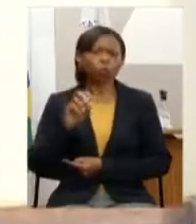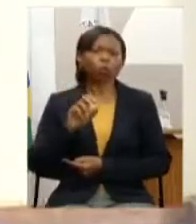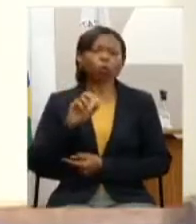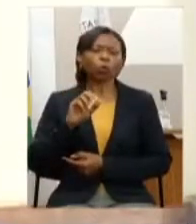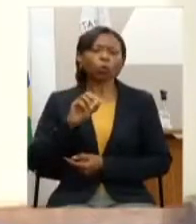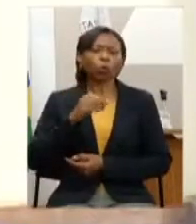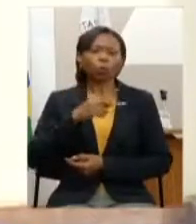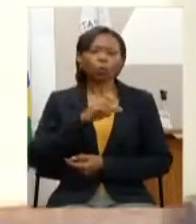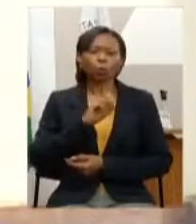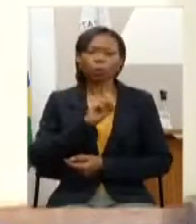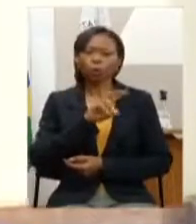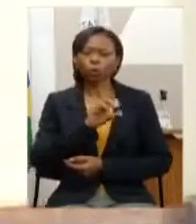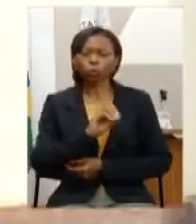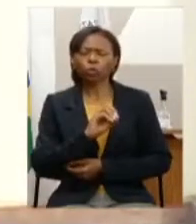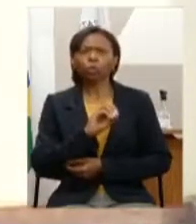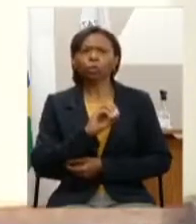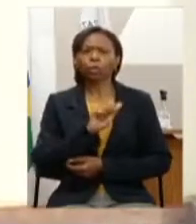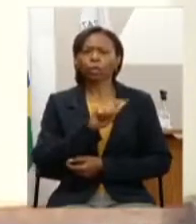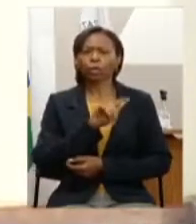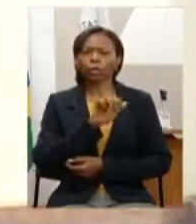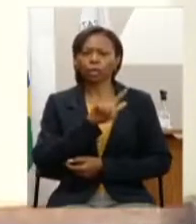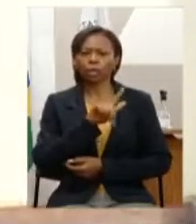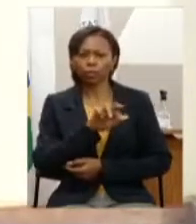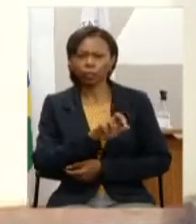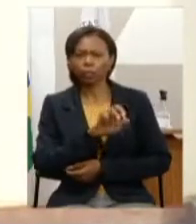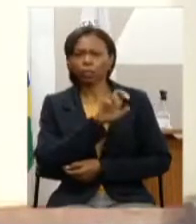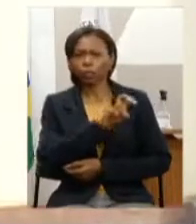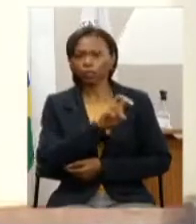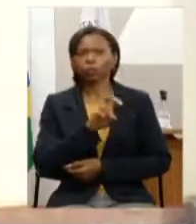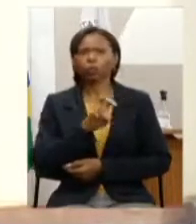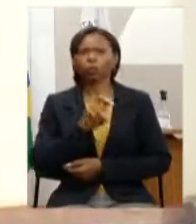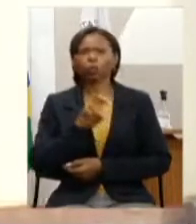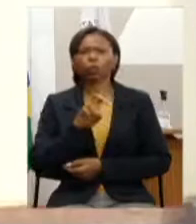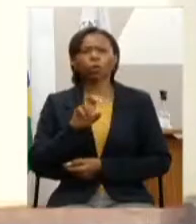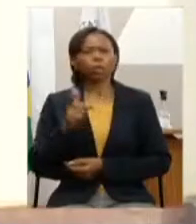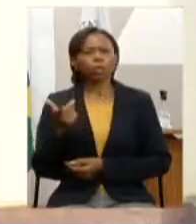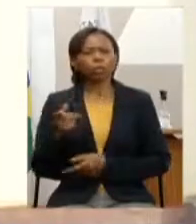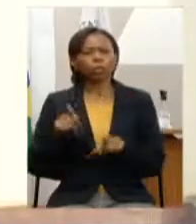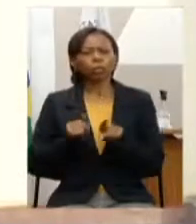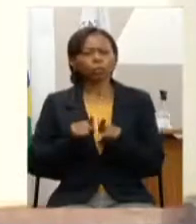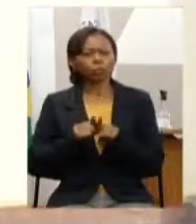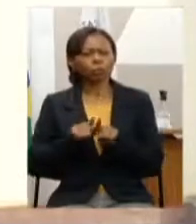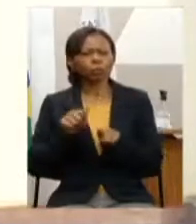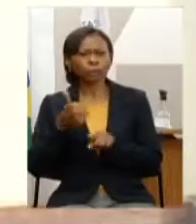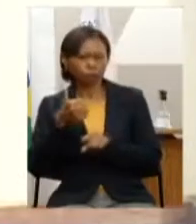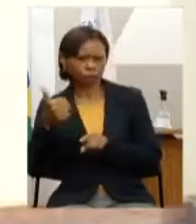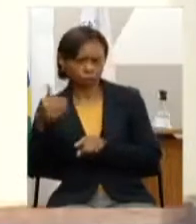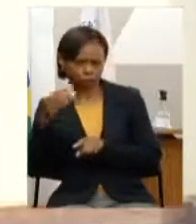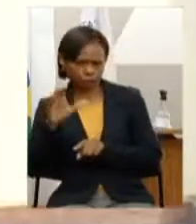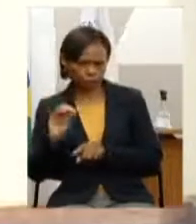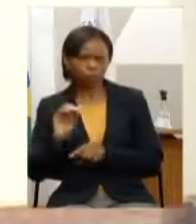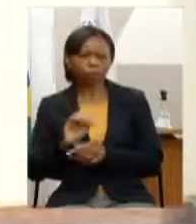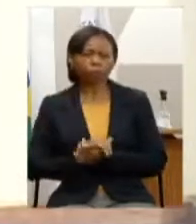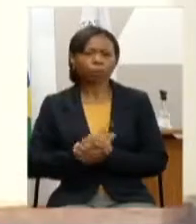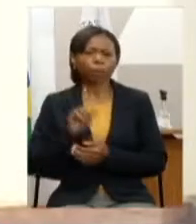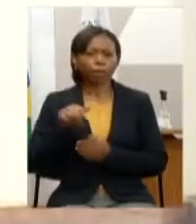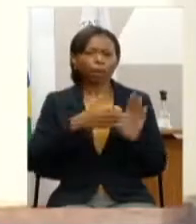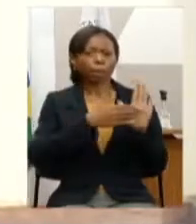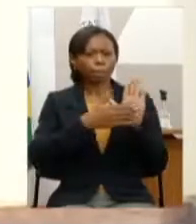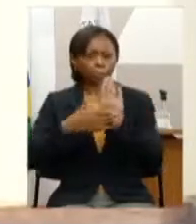Metafísica 5 Teoflotone Metafísica 50 então o total da meta física 110 então esse aqui está sendo proposto